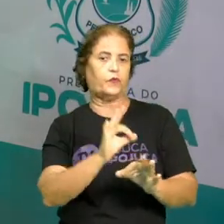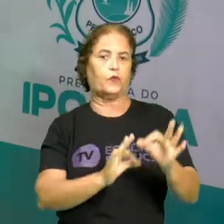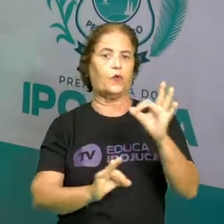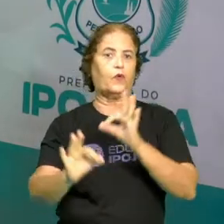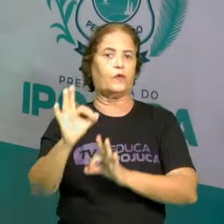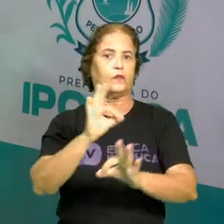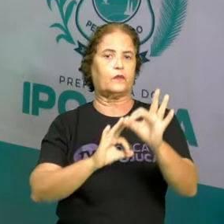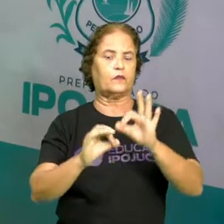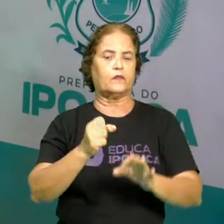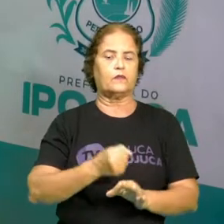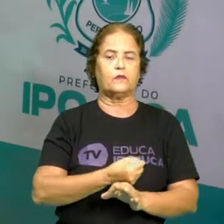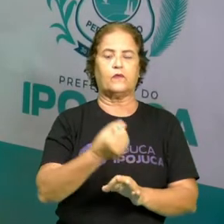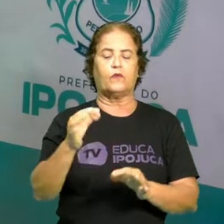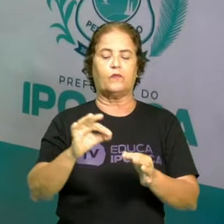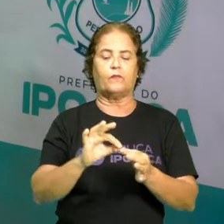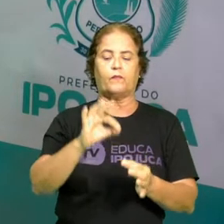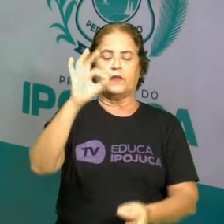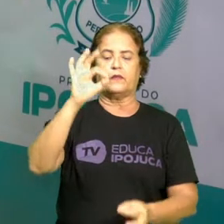codificação.